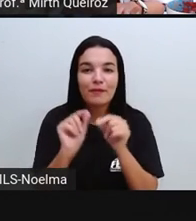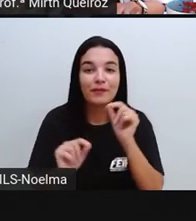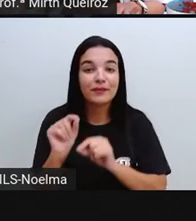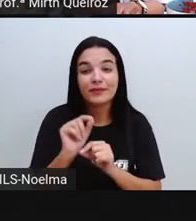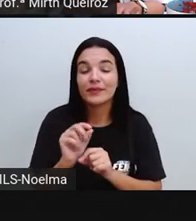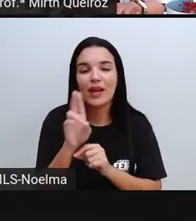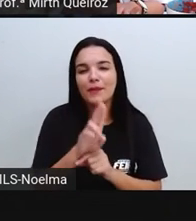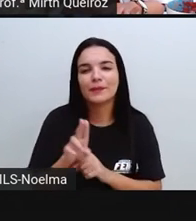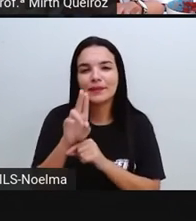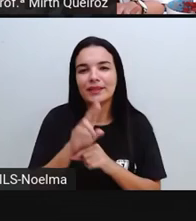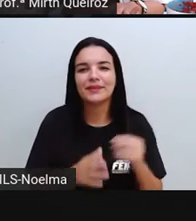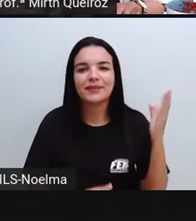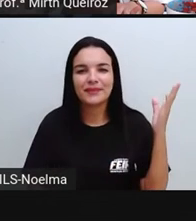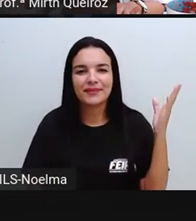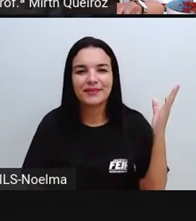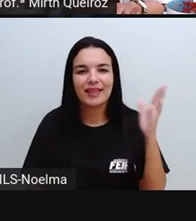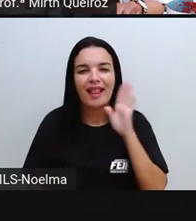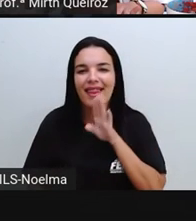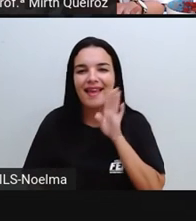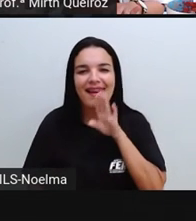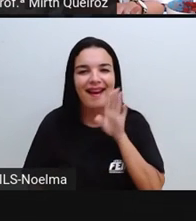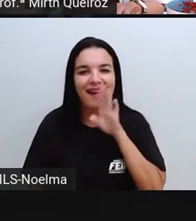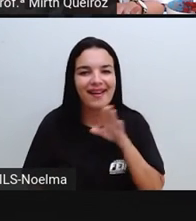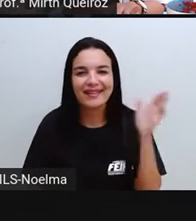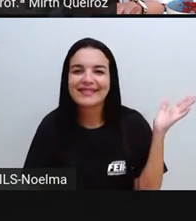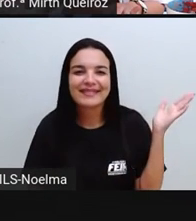argila Olha que legal